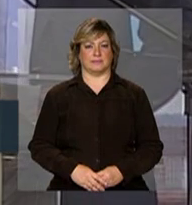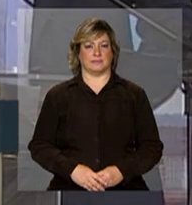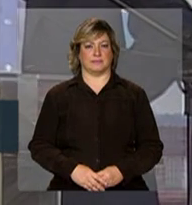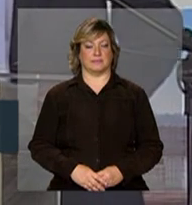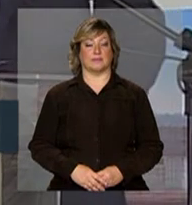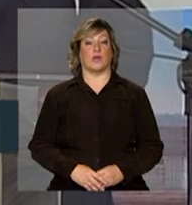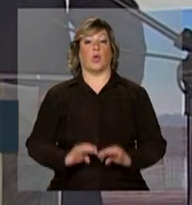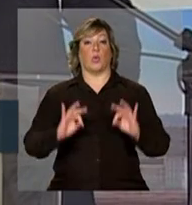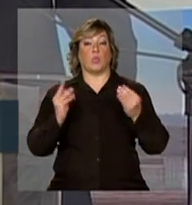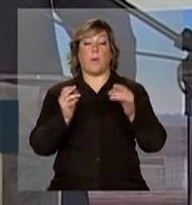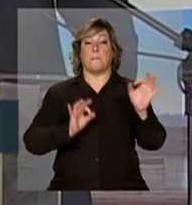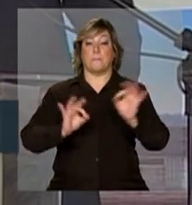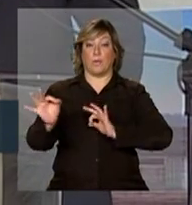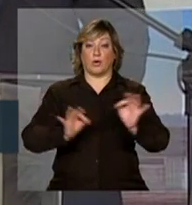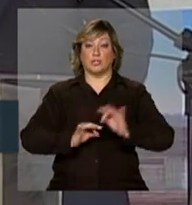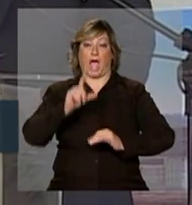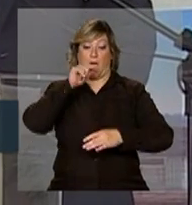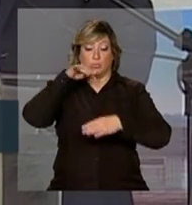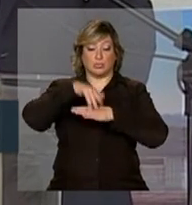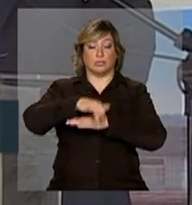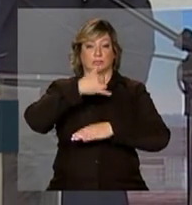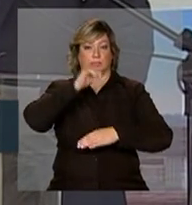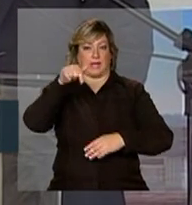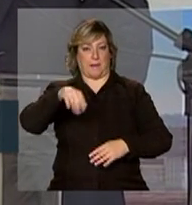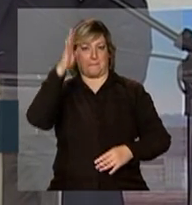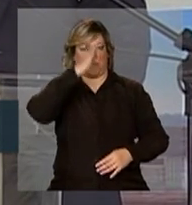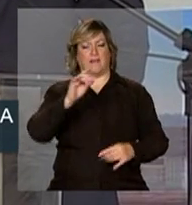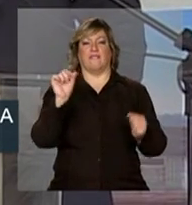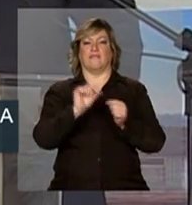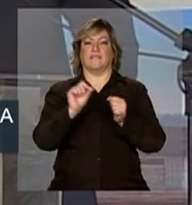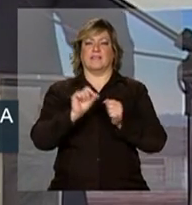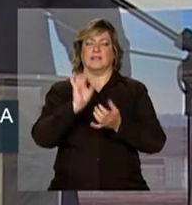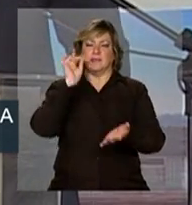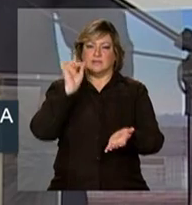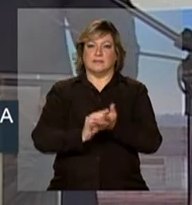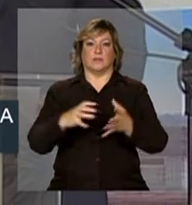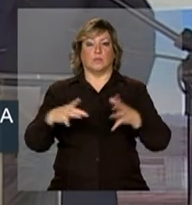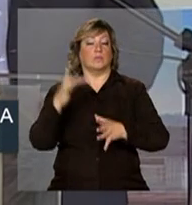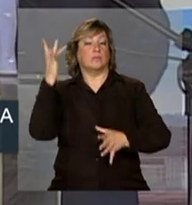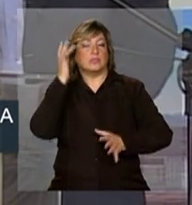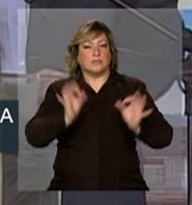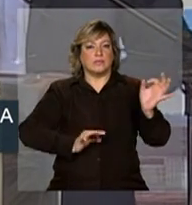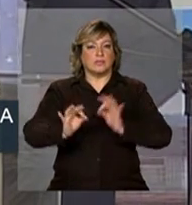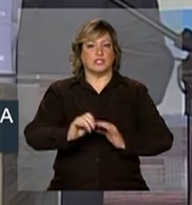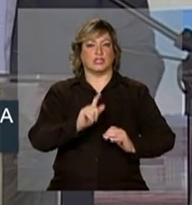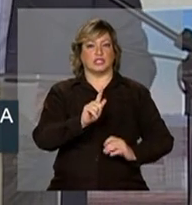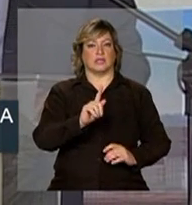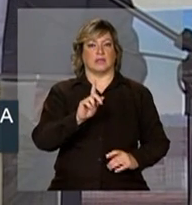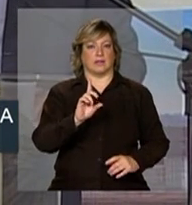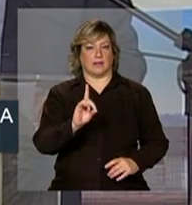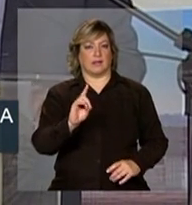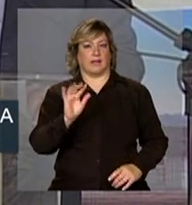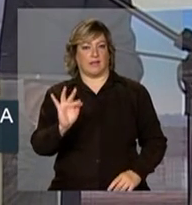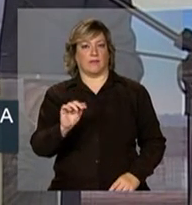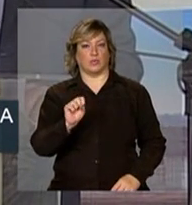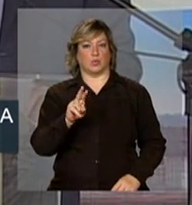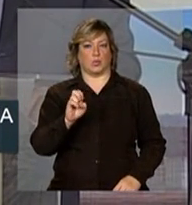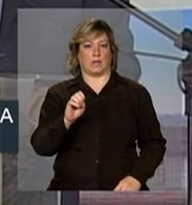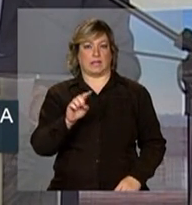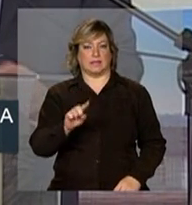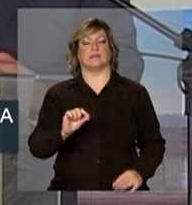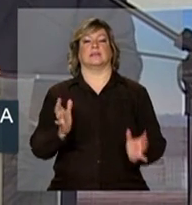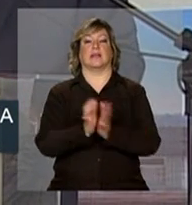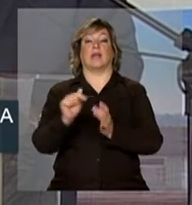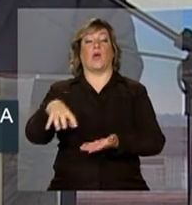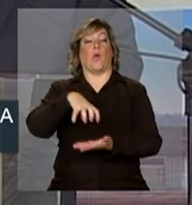Os projetos hidroelétricos no Brasil fazem definitivamente parte da estratégia da GDF Suez e o grupo fica